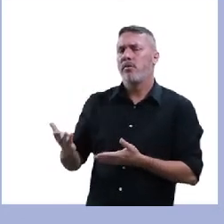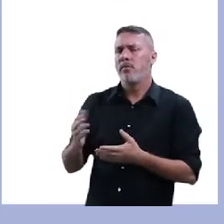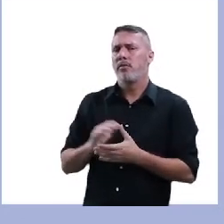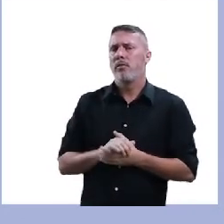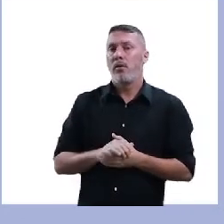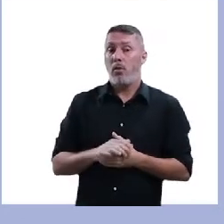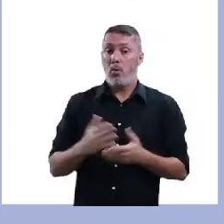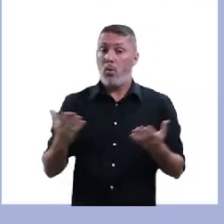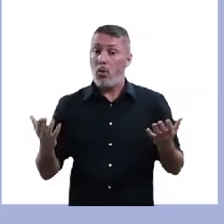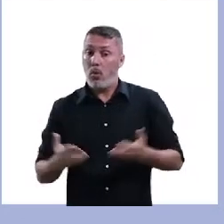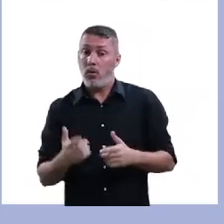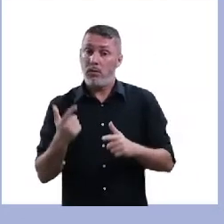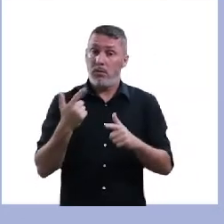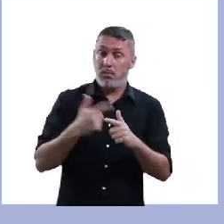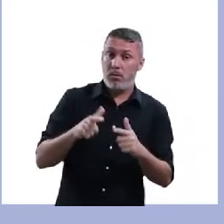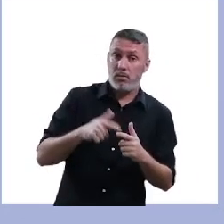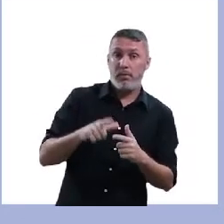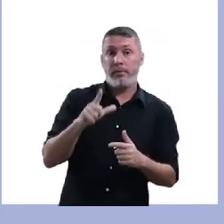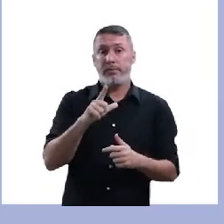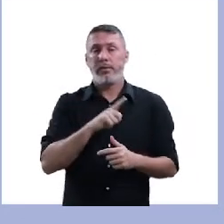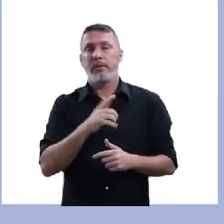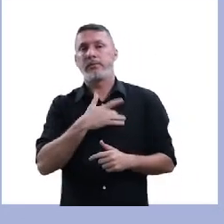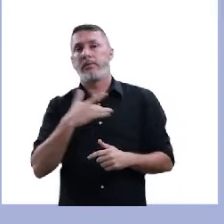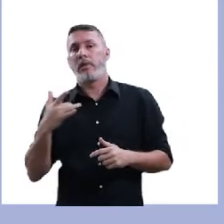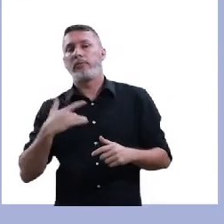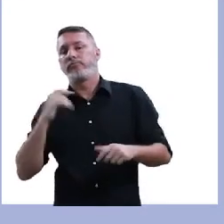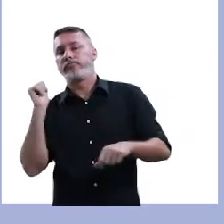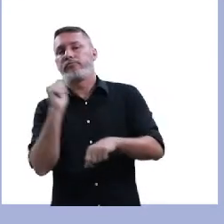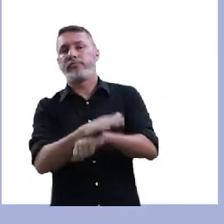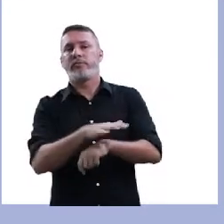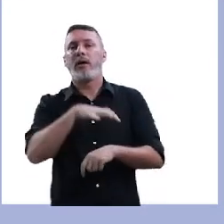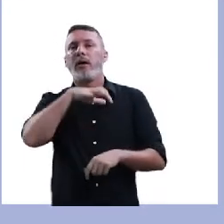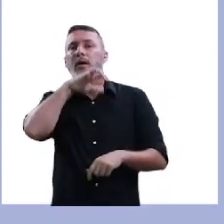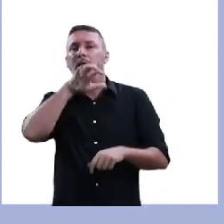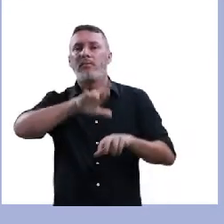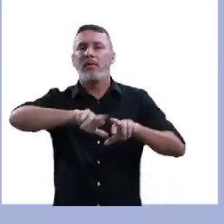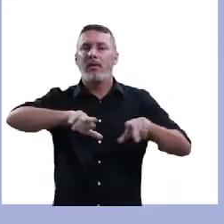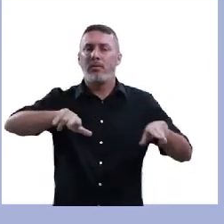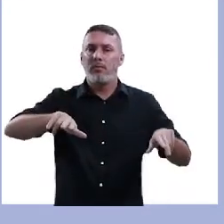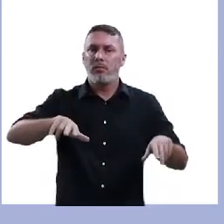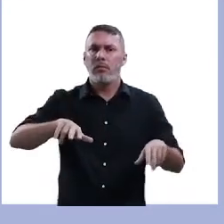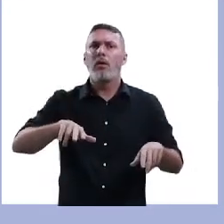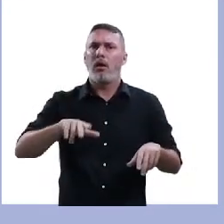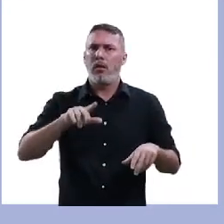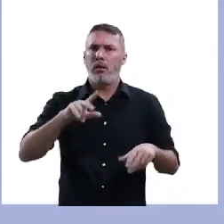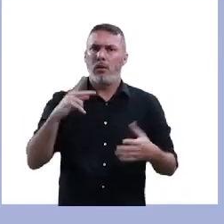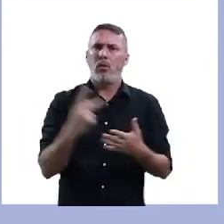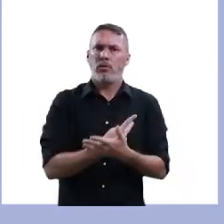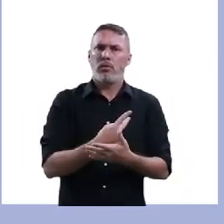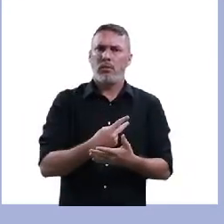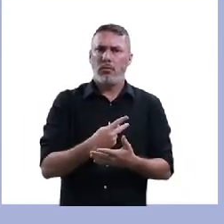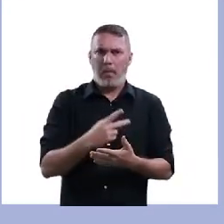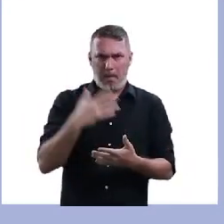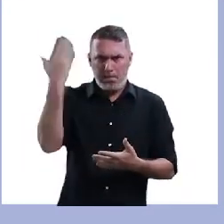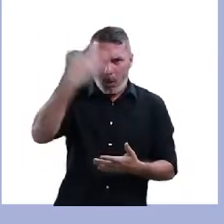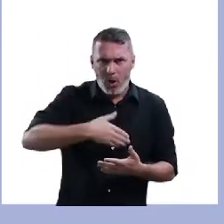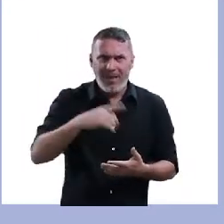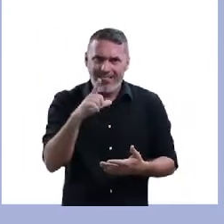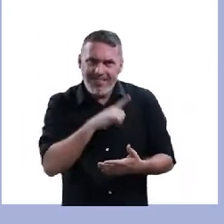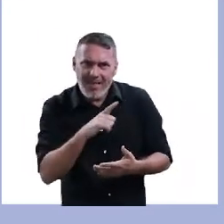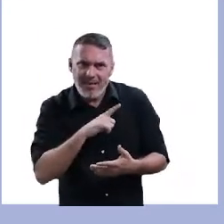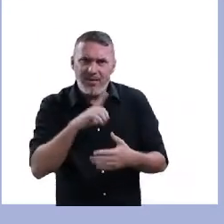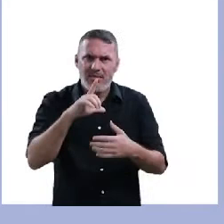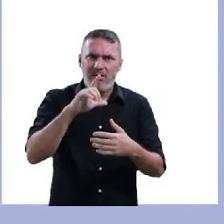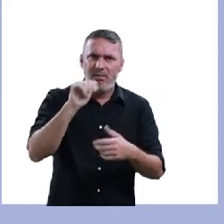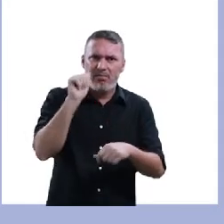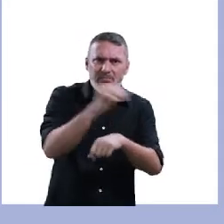o problema hoje é a negligência à saúde dos bichos, à saúde dos animais. É uma afirmação. Vamos provar essa afirmação?